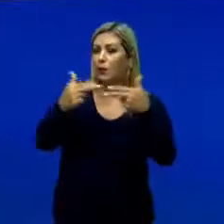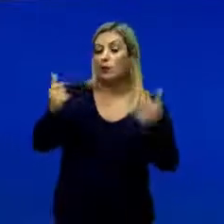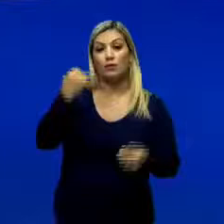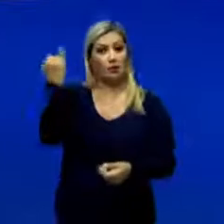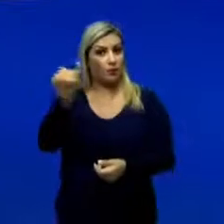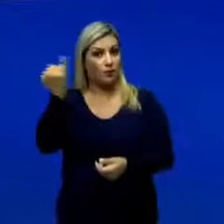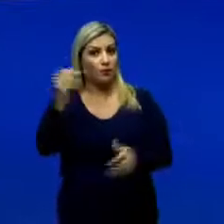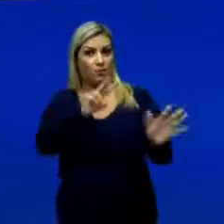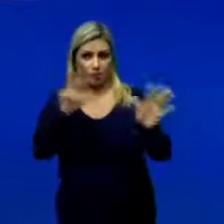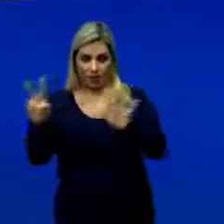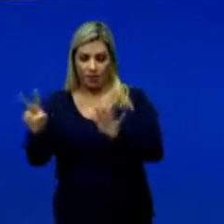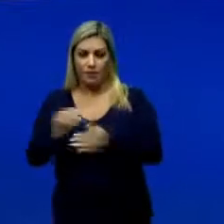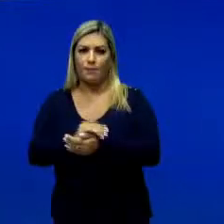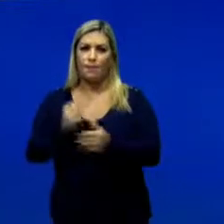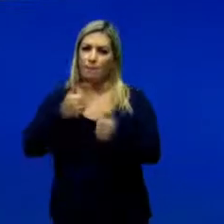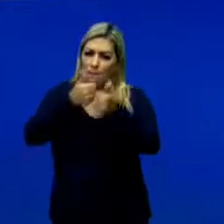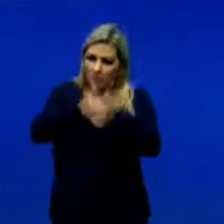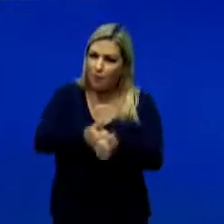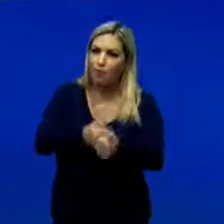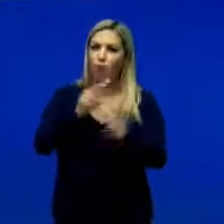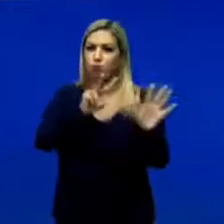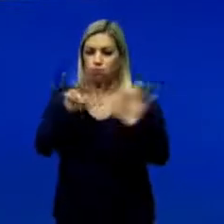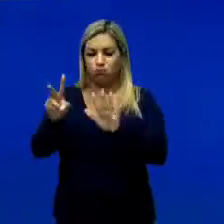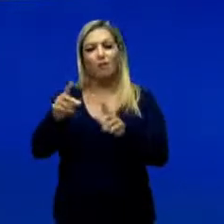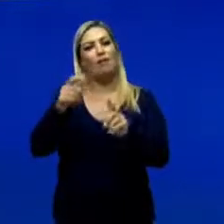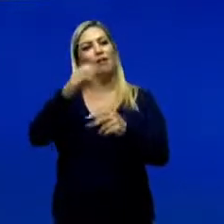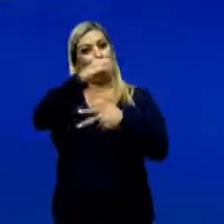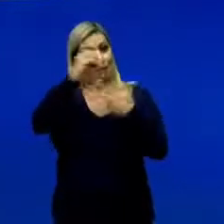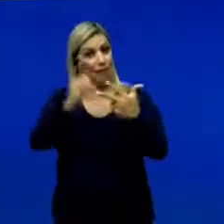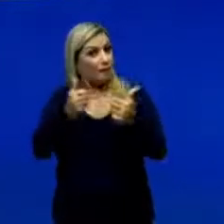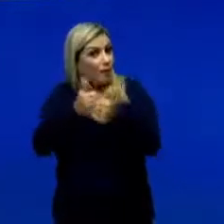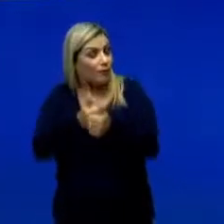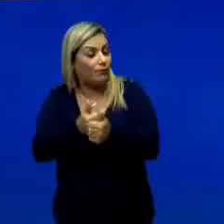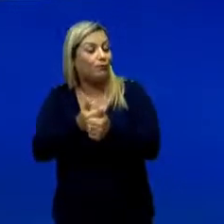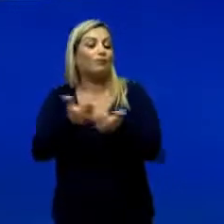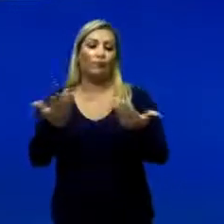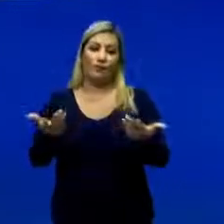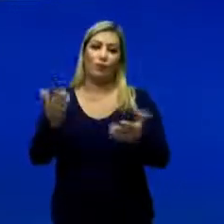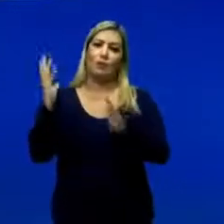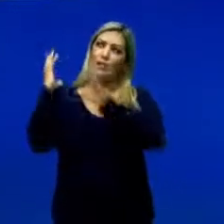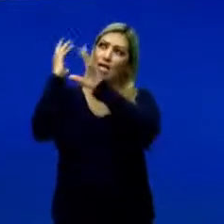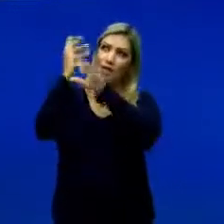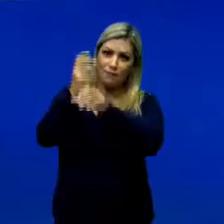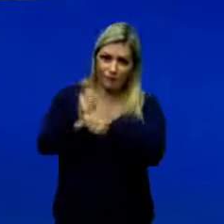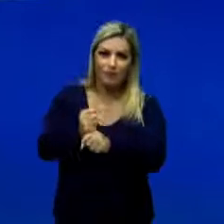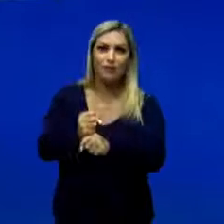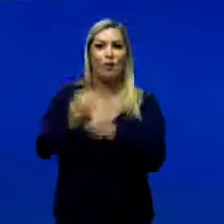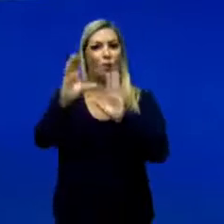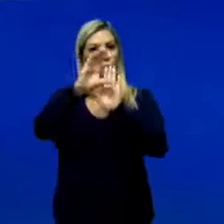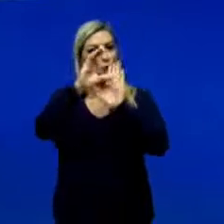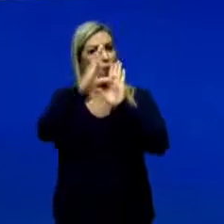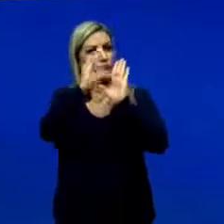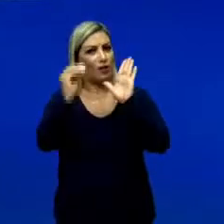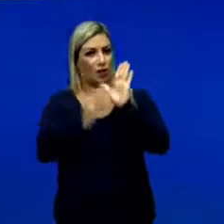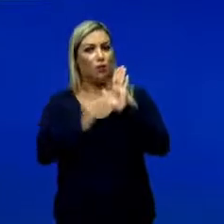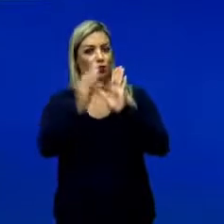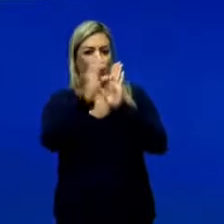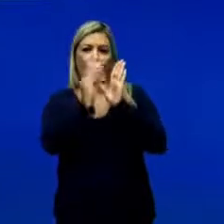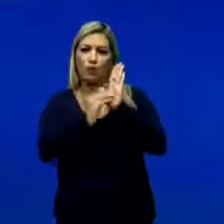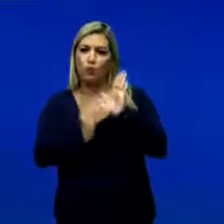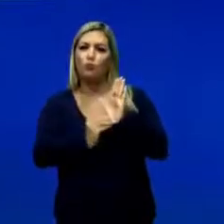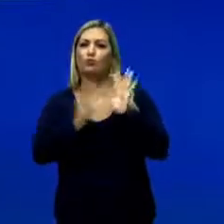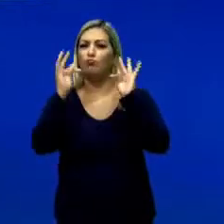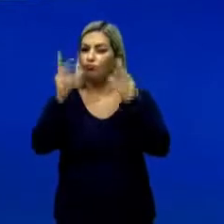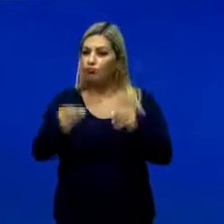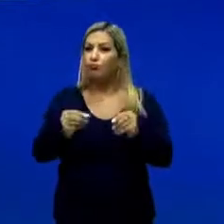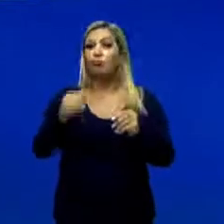importante o Enem se aproximando, a gente precisa resgatar os conteúdos, revisar esses conteúdos. O é mais